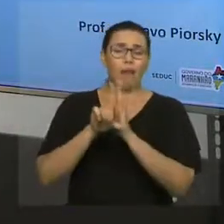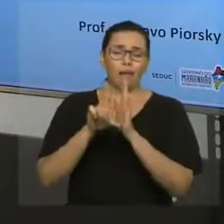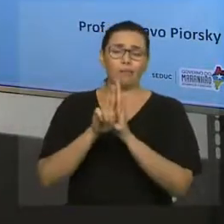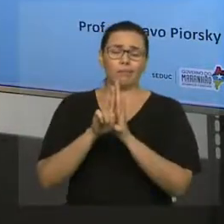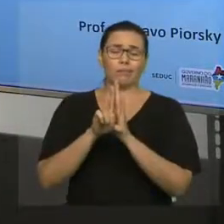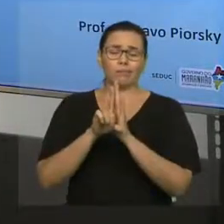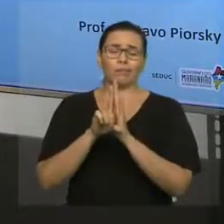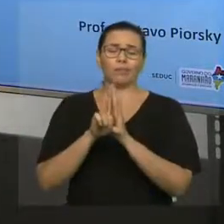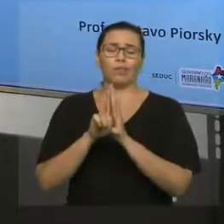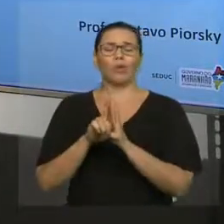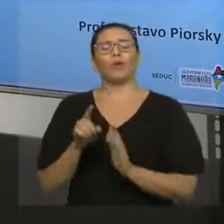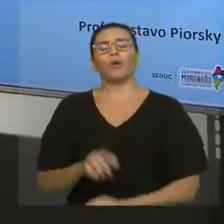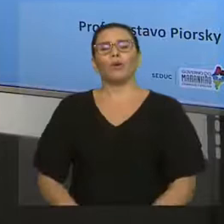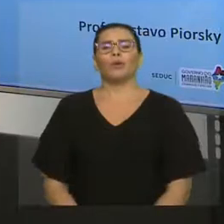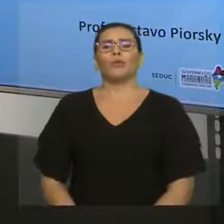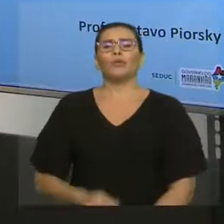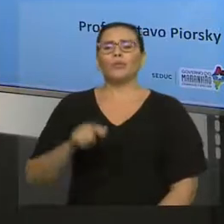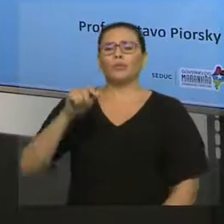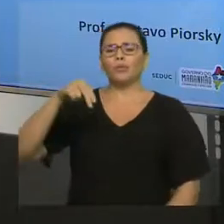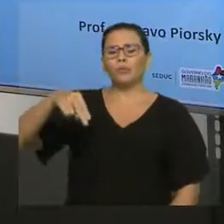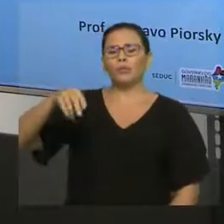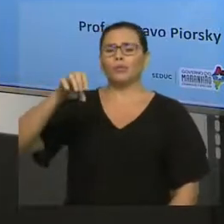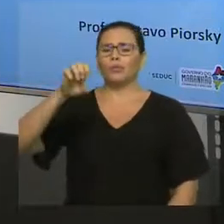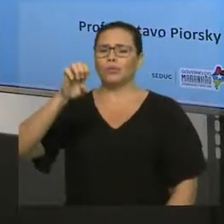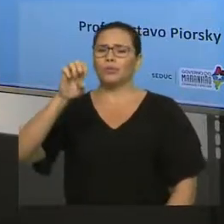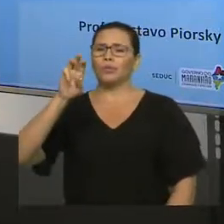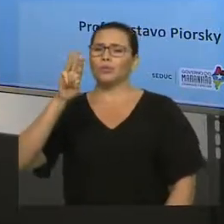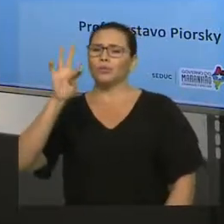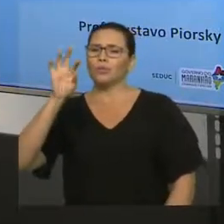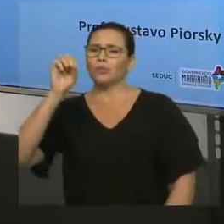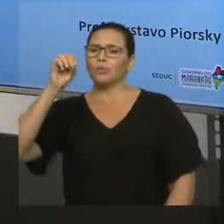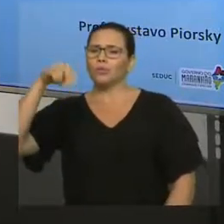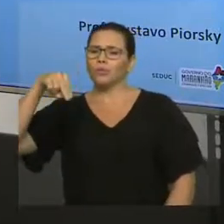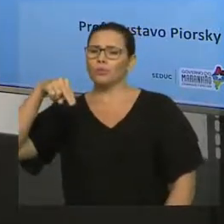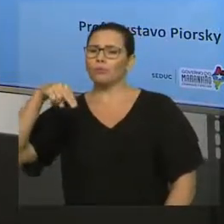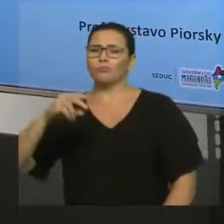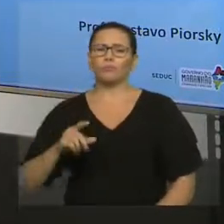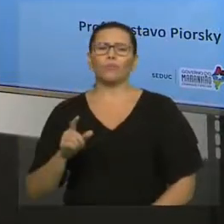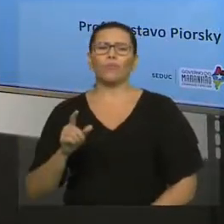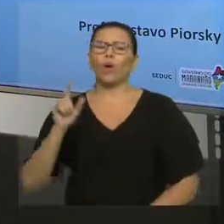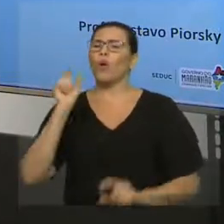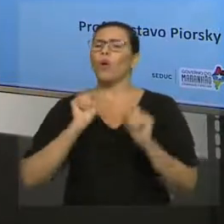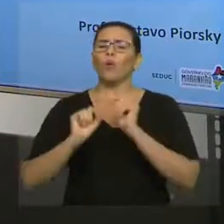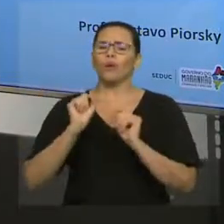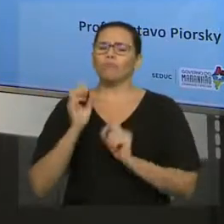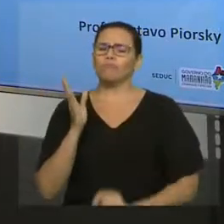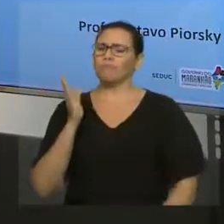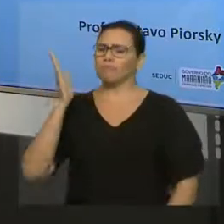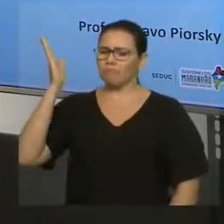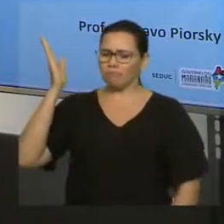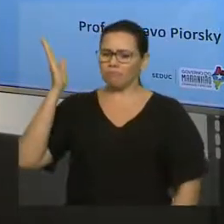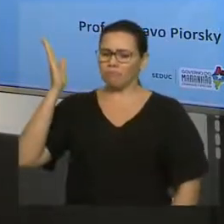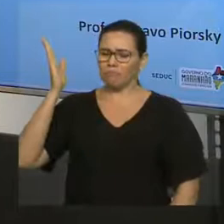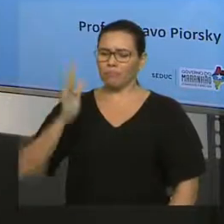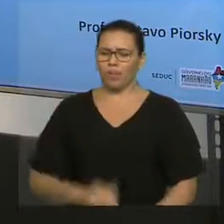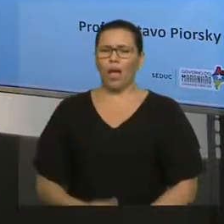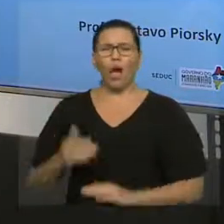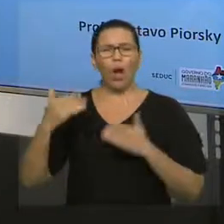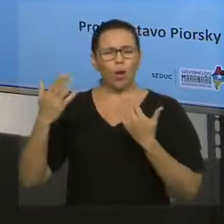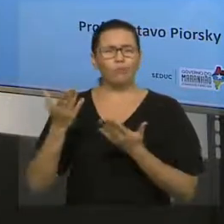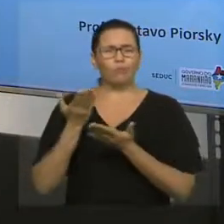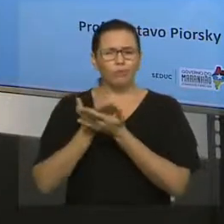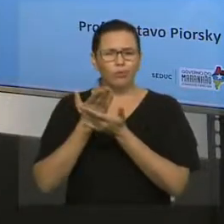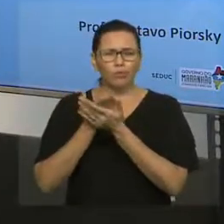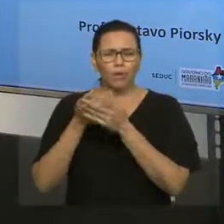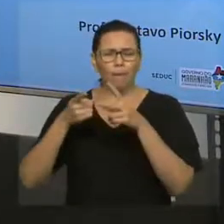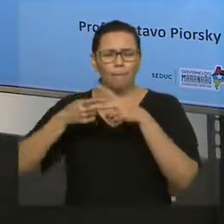dinâmica, leis de Newton, né? O que nós podemos saber a respeito disso? Bem, quando a gente estuda mecânica, né? A